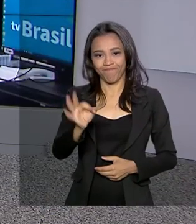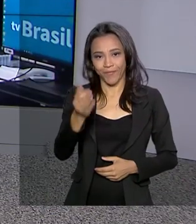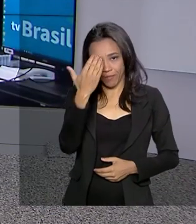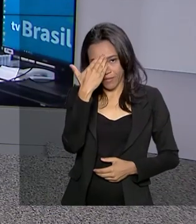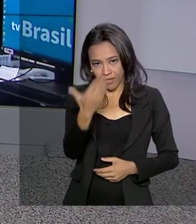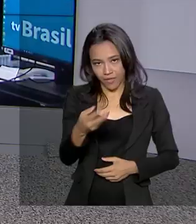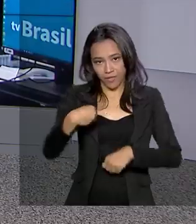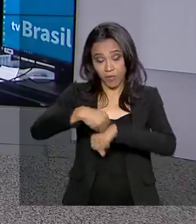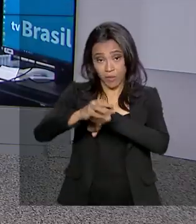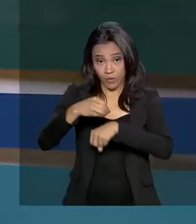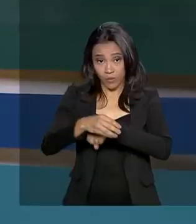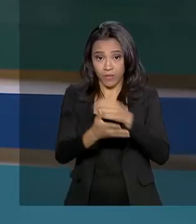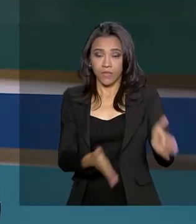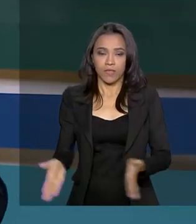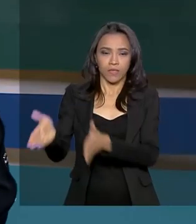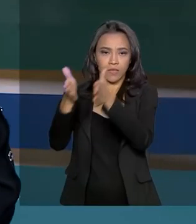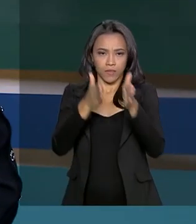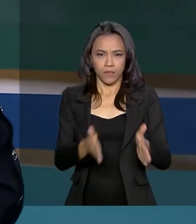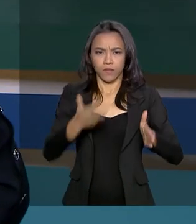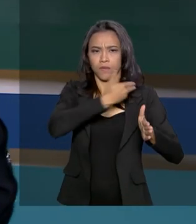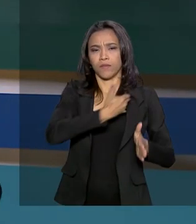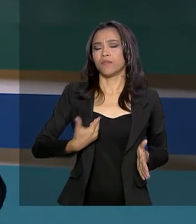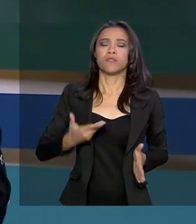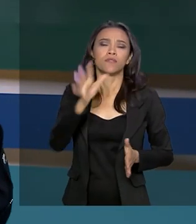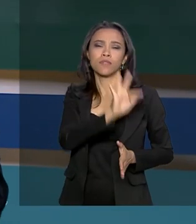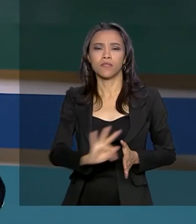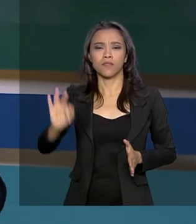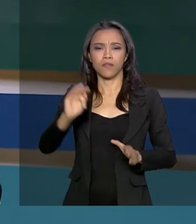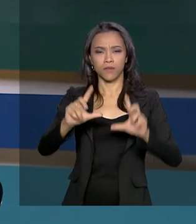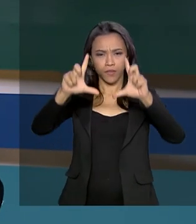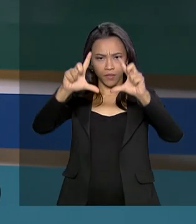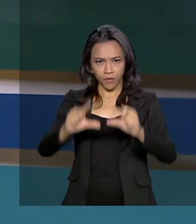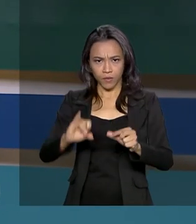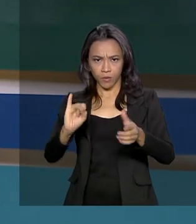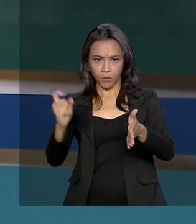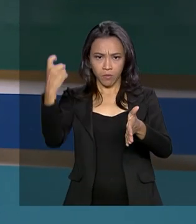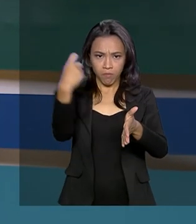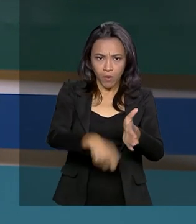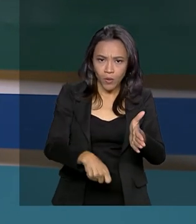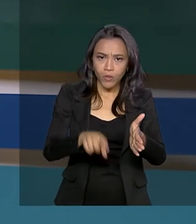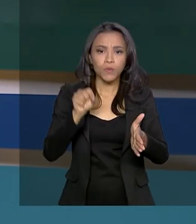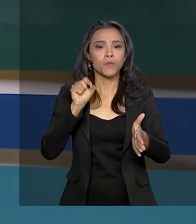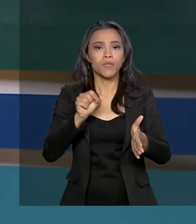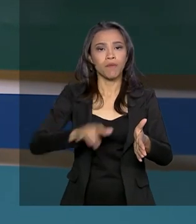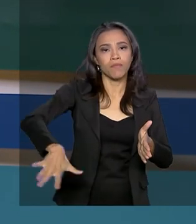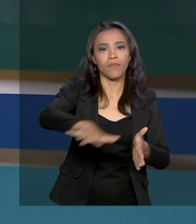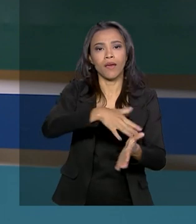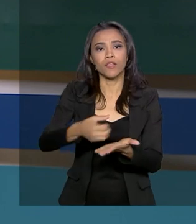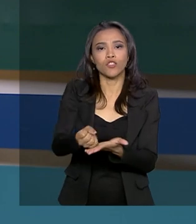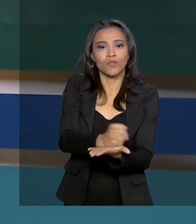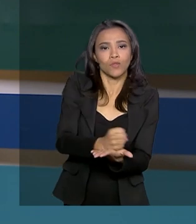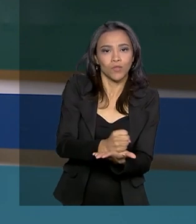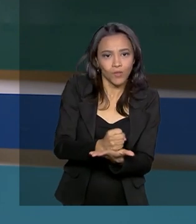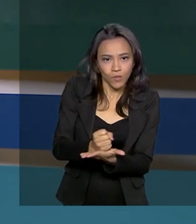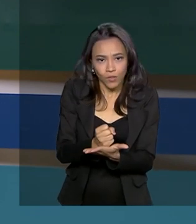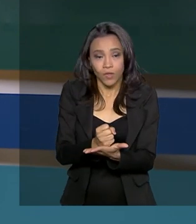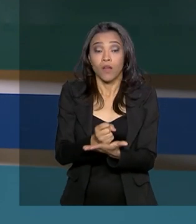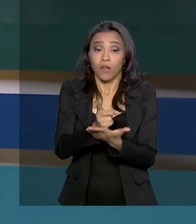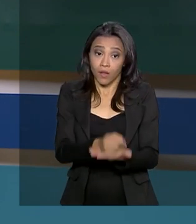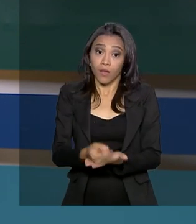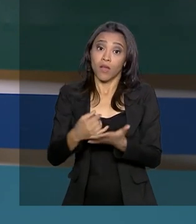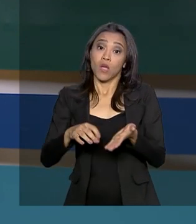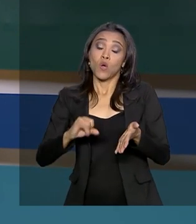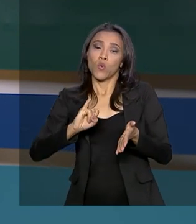obrigada pelas suas informações. E olha, o governo federal reduziu os impostos de importação para jogos eletrônicos. As alíquotas do